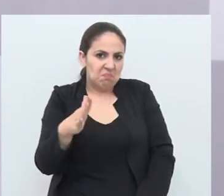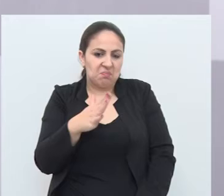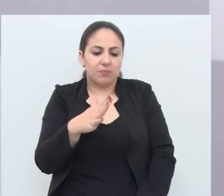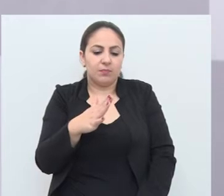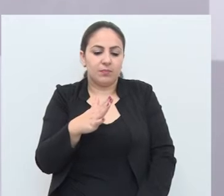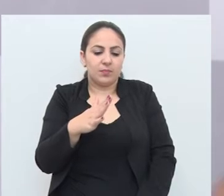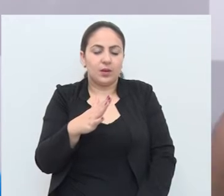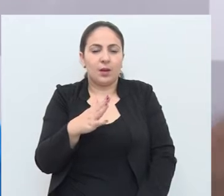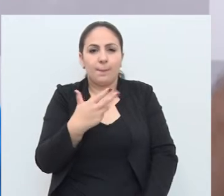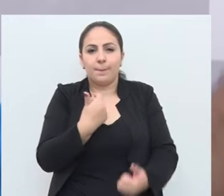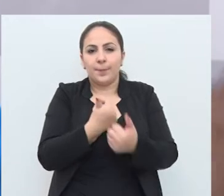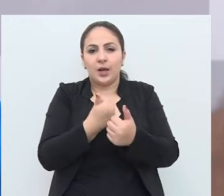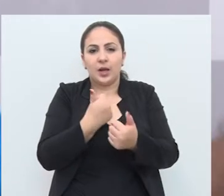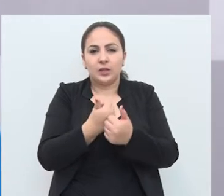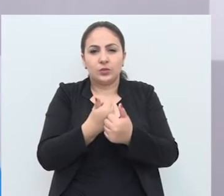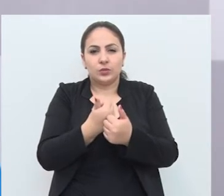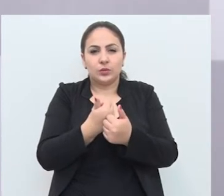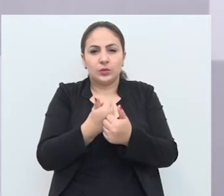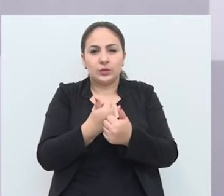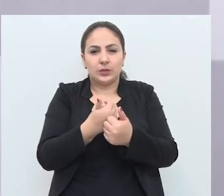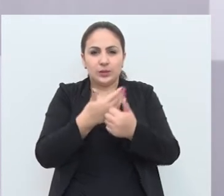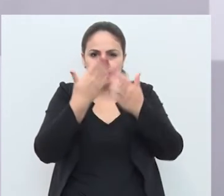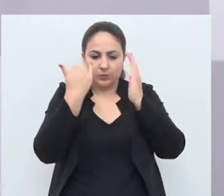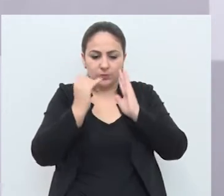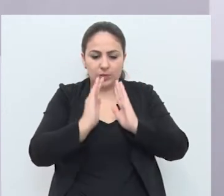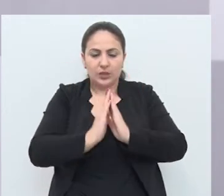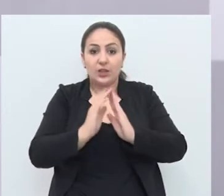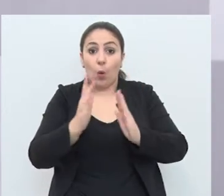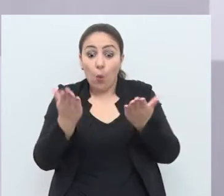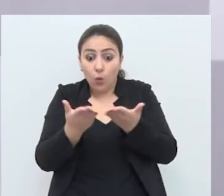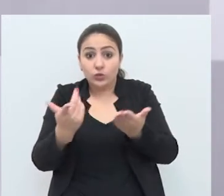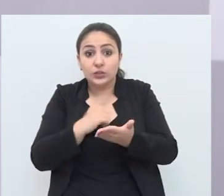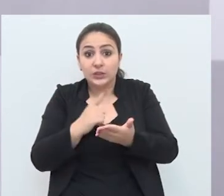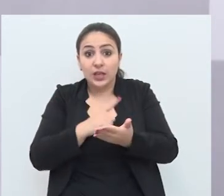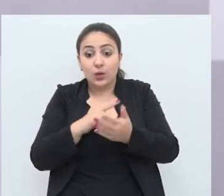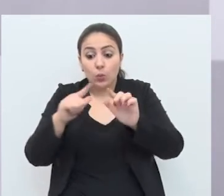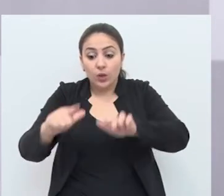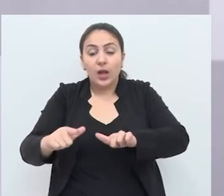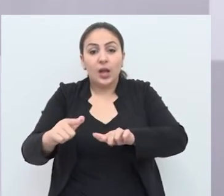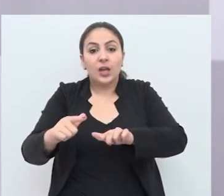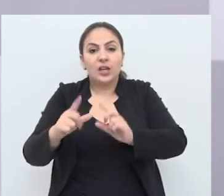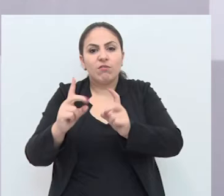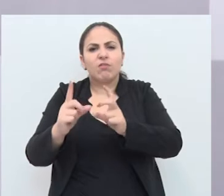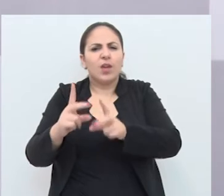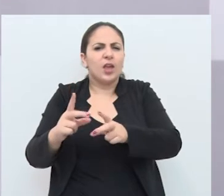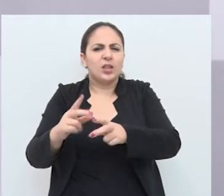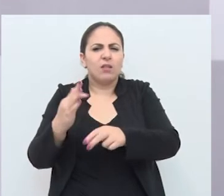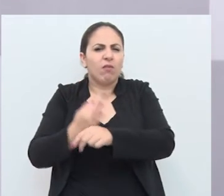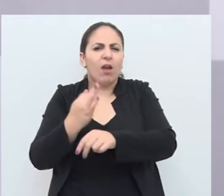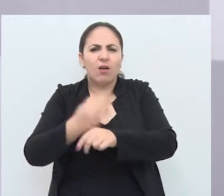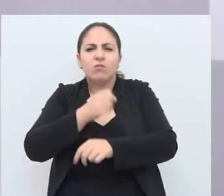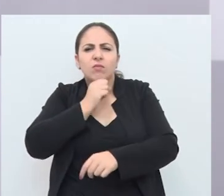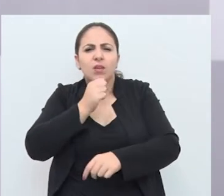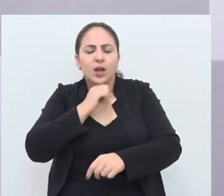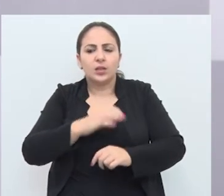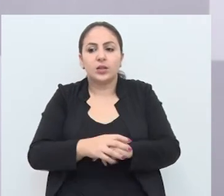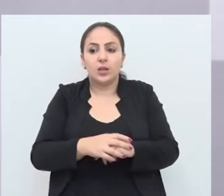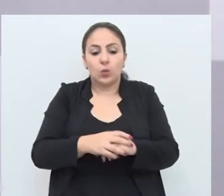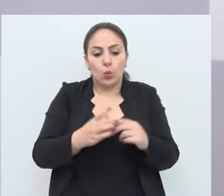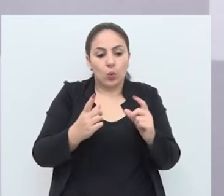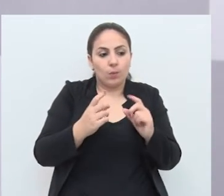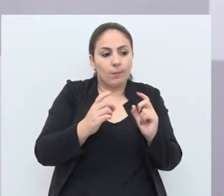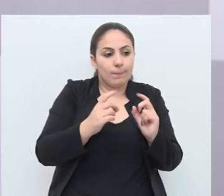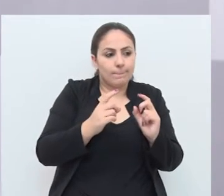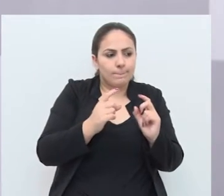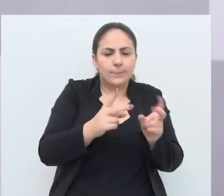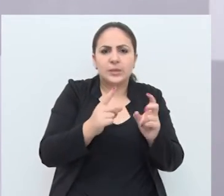e aí, bem próximo a Nossa Senhora Aparecida, onde tem um ferro velho hoje ali, ele se instalou ali e botou um comércio de secos e molhados,